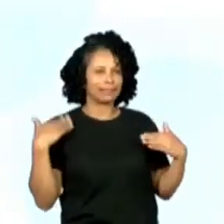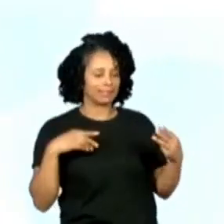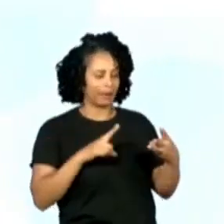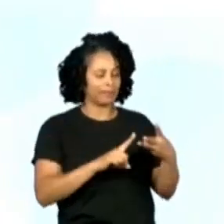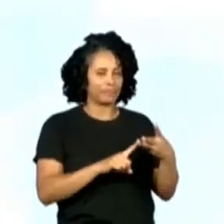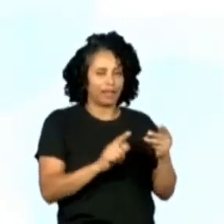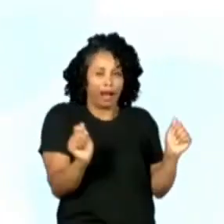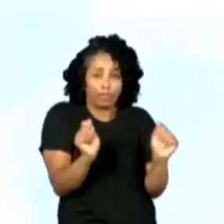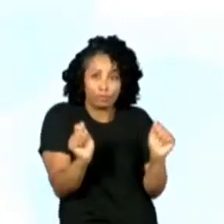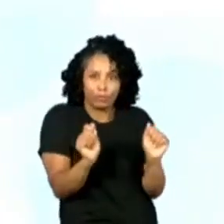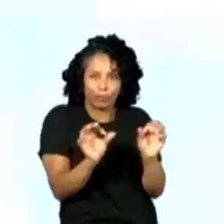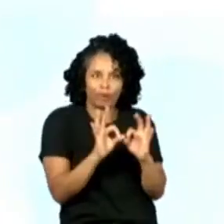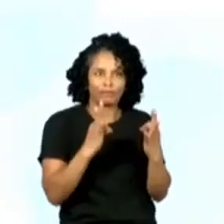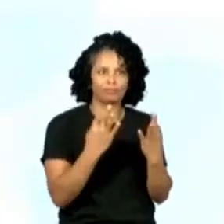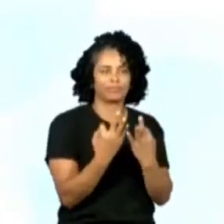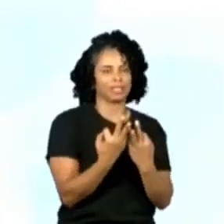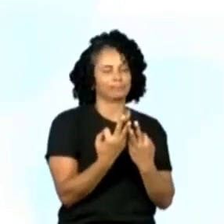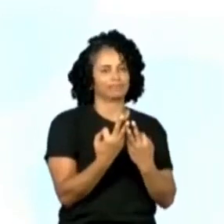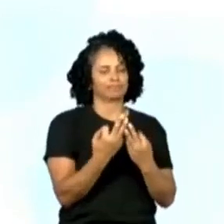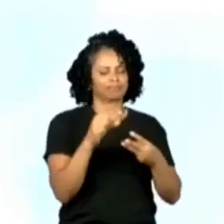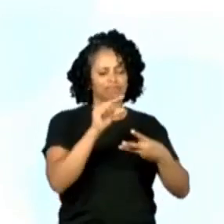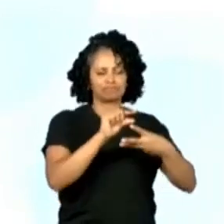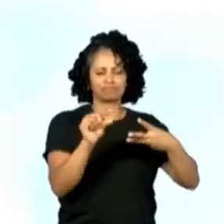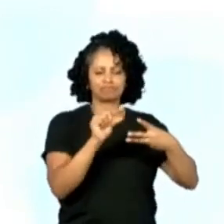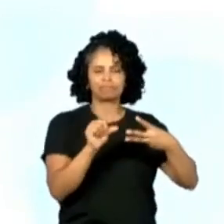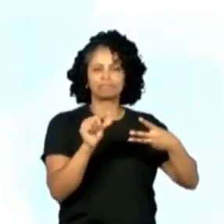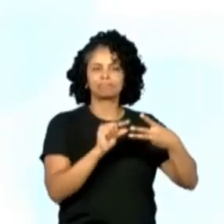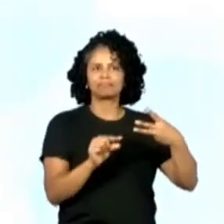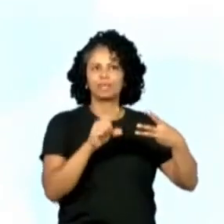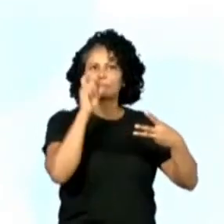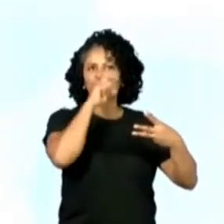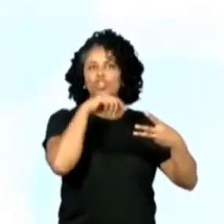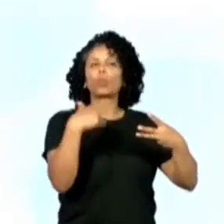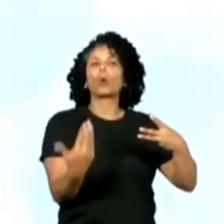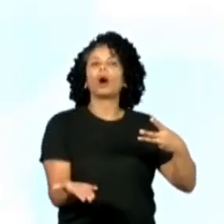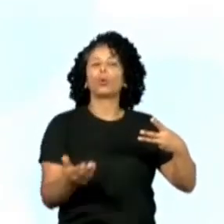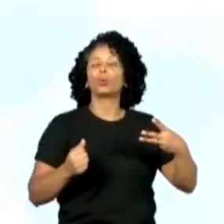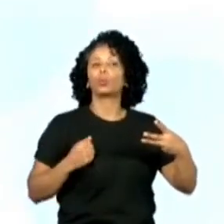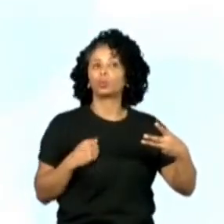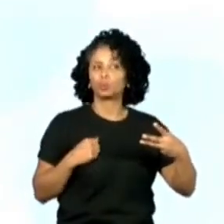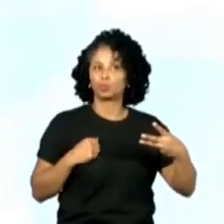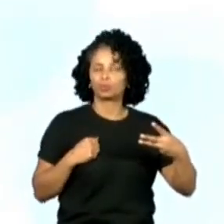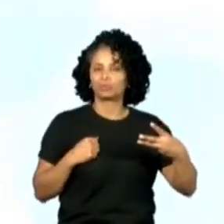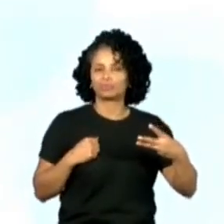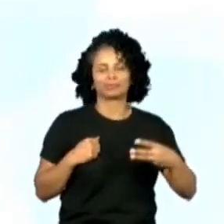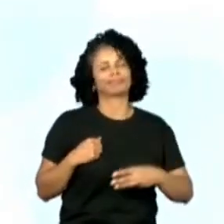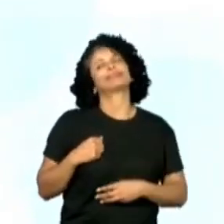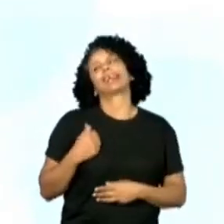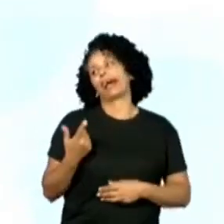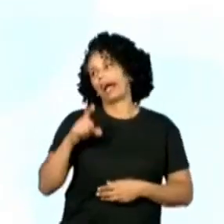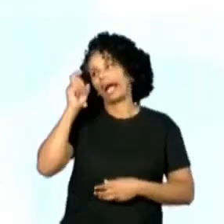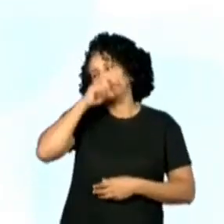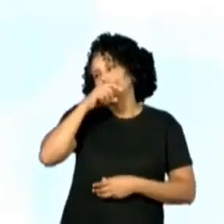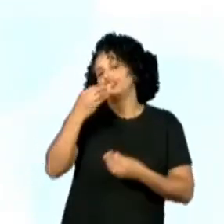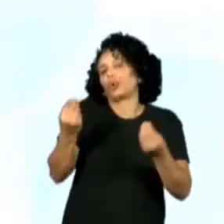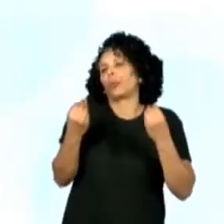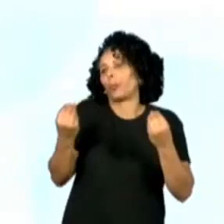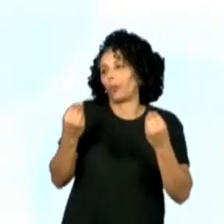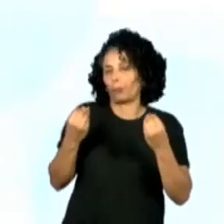adora a família. Qual dessas é a mentira? A mentira é que ela não tem animais de estimação, porque ela